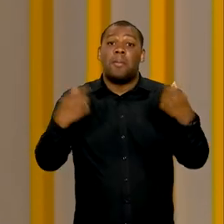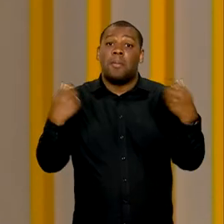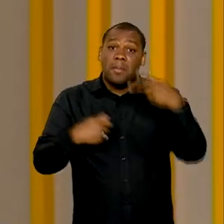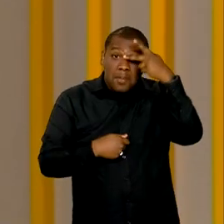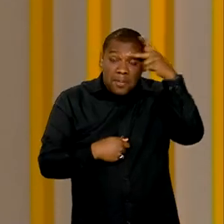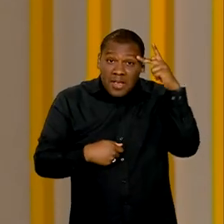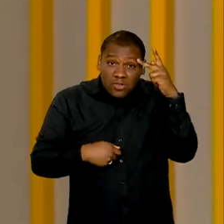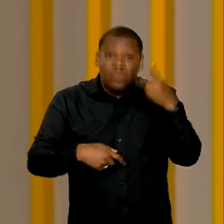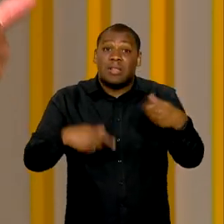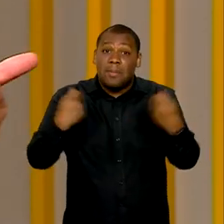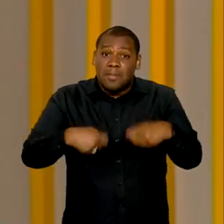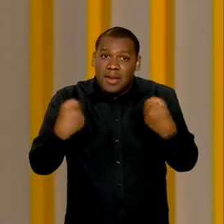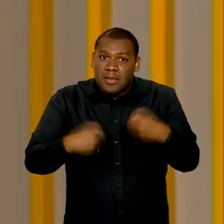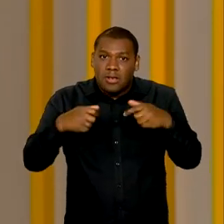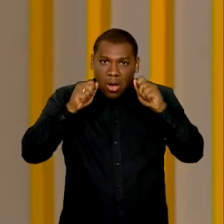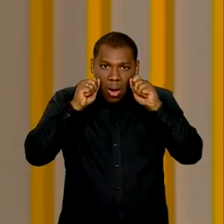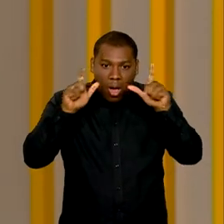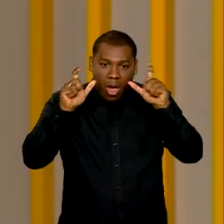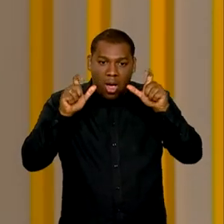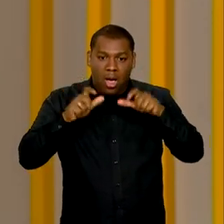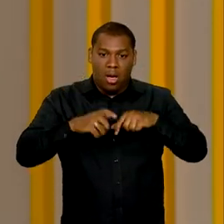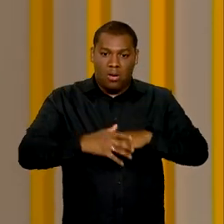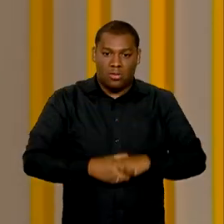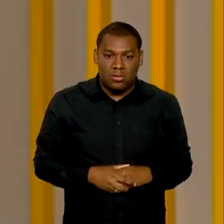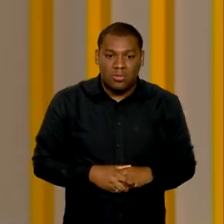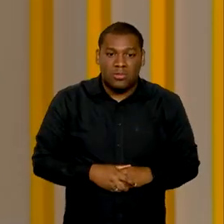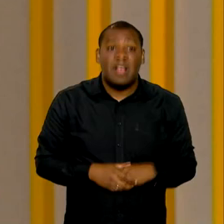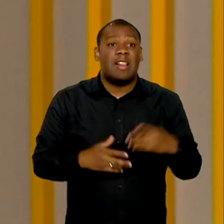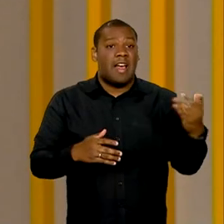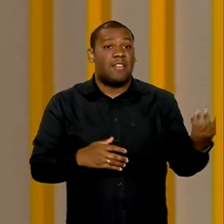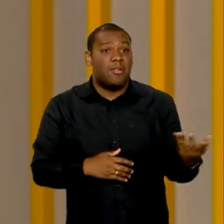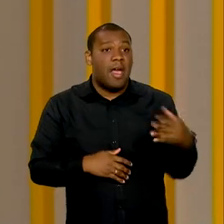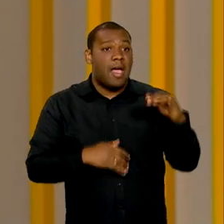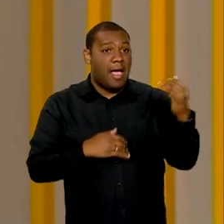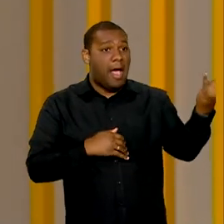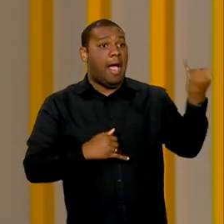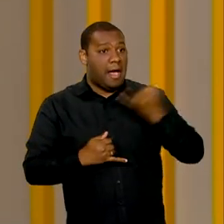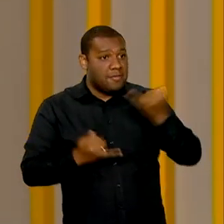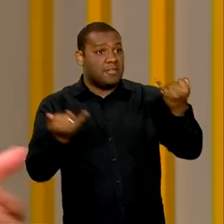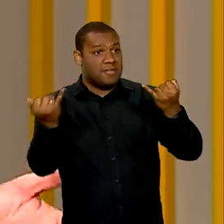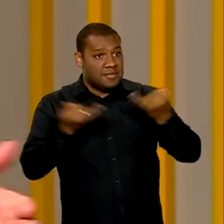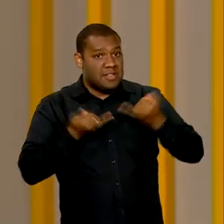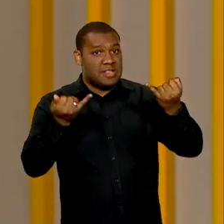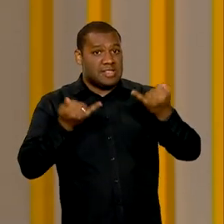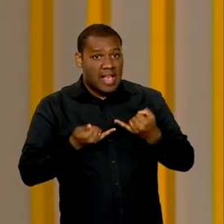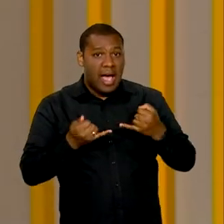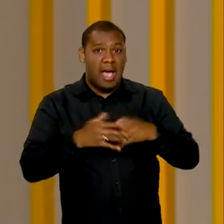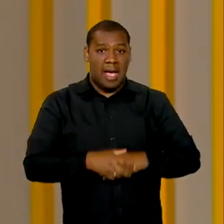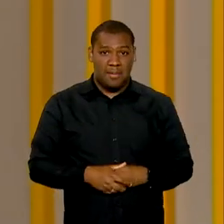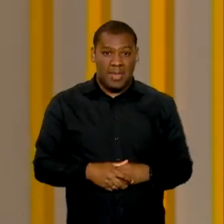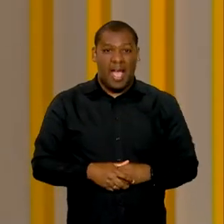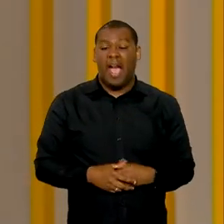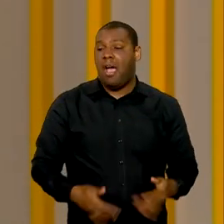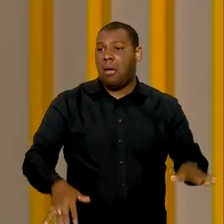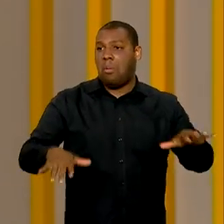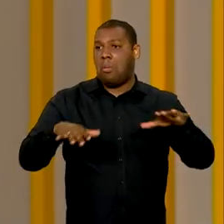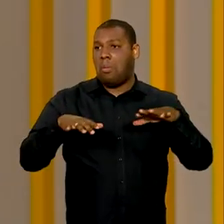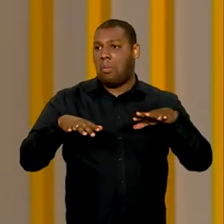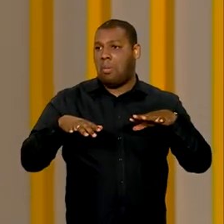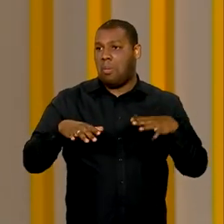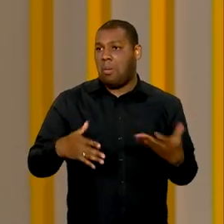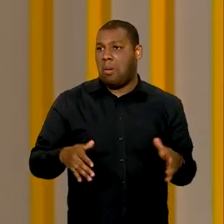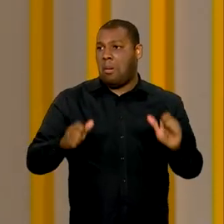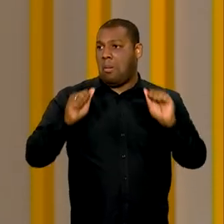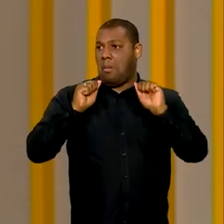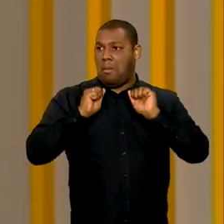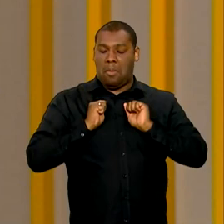não podem enfrentar a informação que chega e não tomar a decisão contrária daquilo que o alerta está indicando. Então,